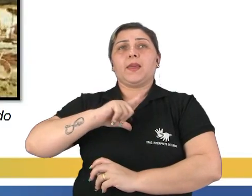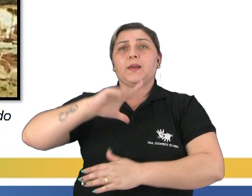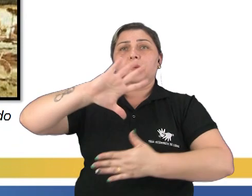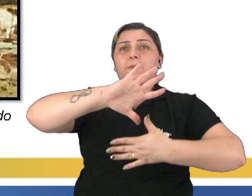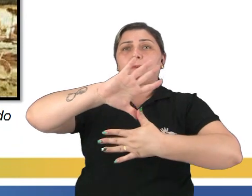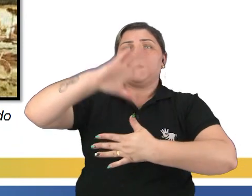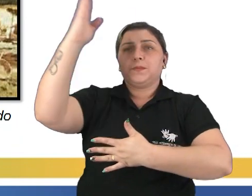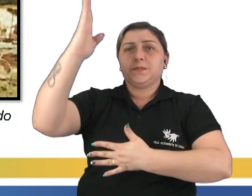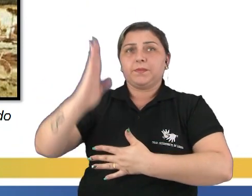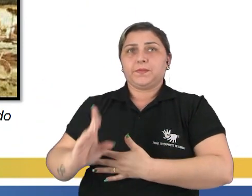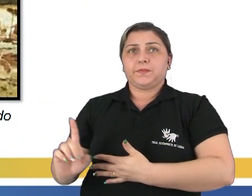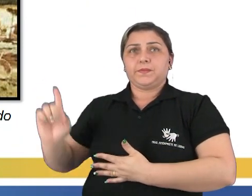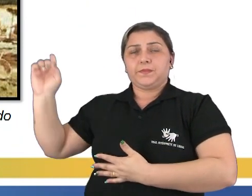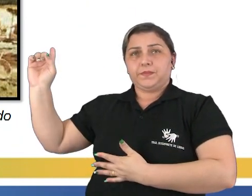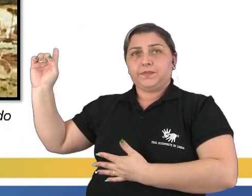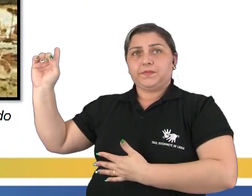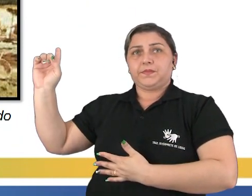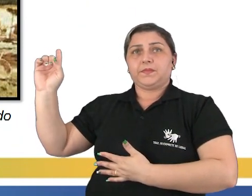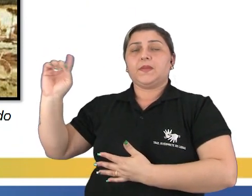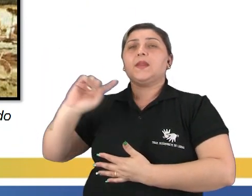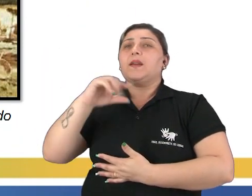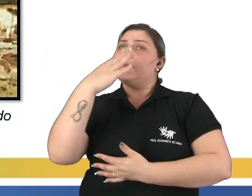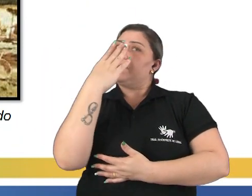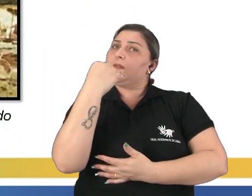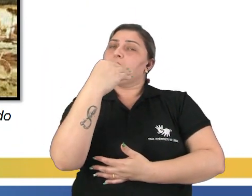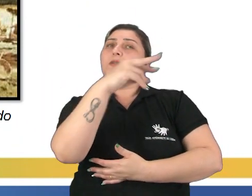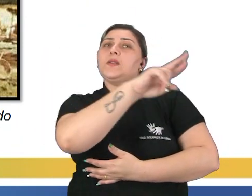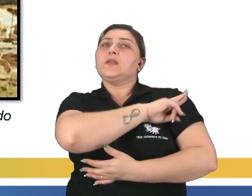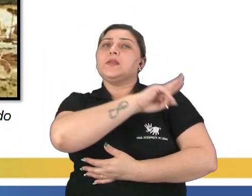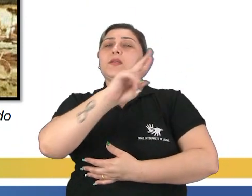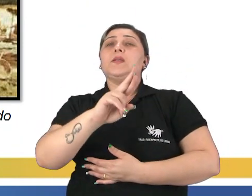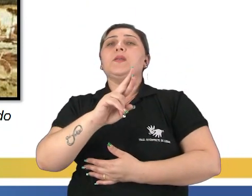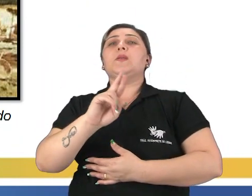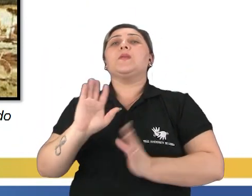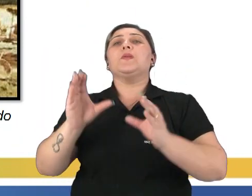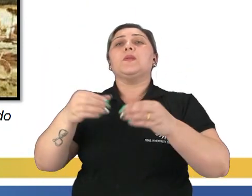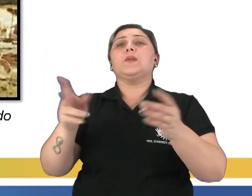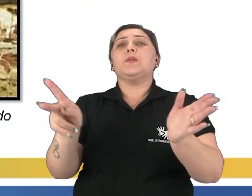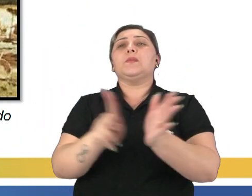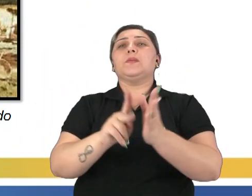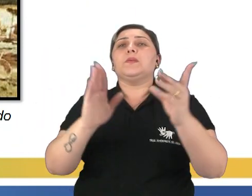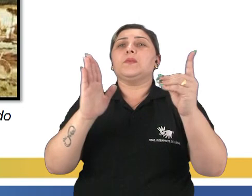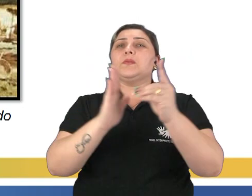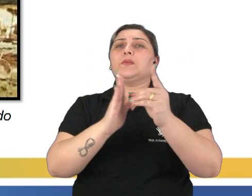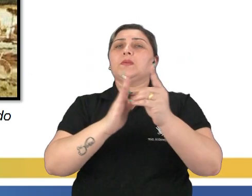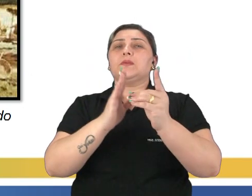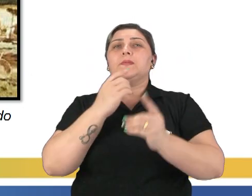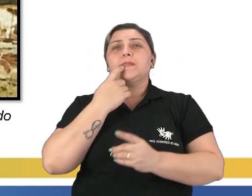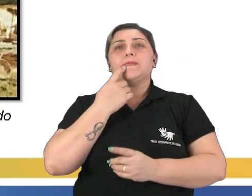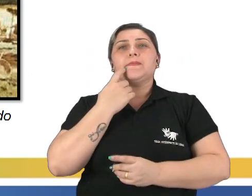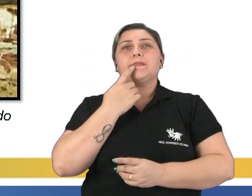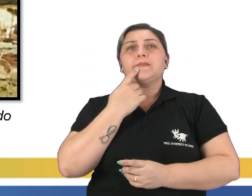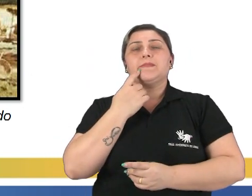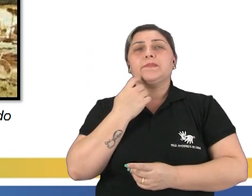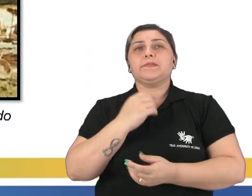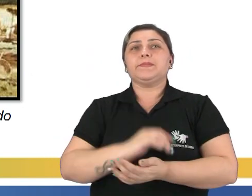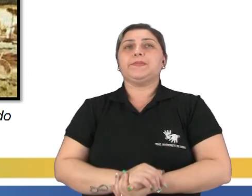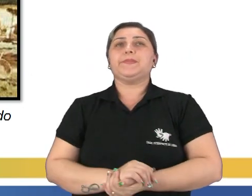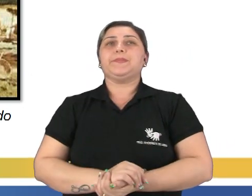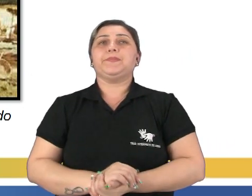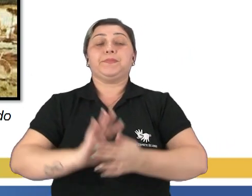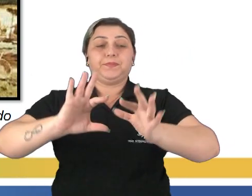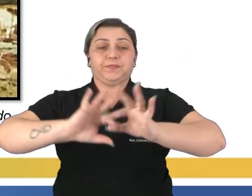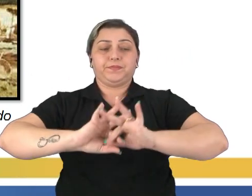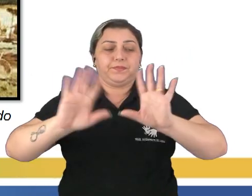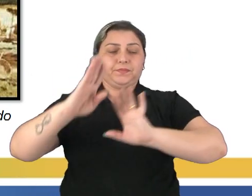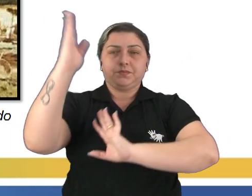colonial, e do lado uma representação de uma aldeia no período colonial. E aí, com a